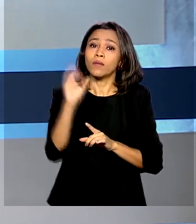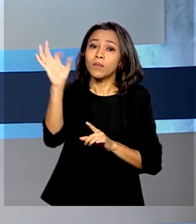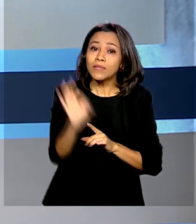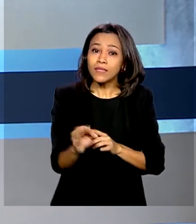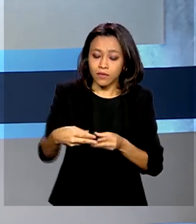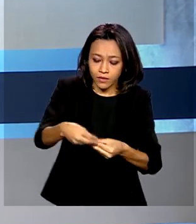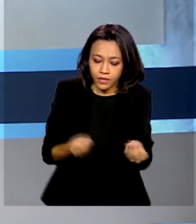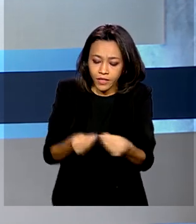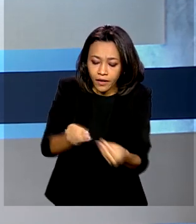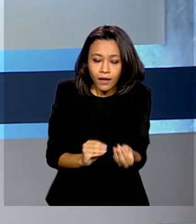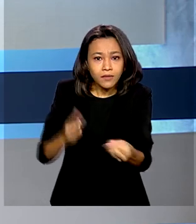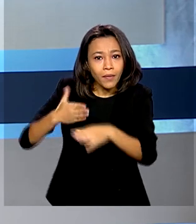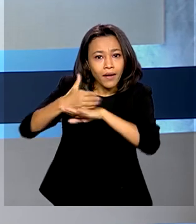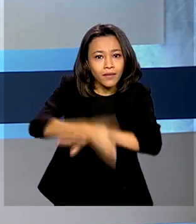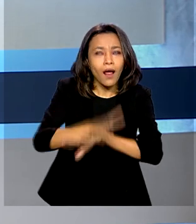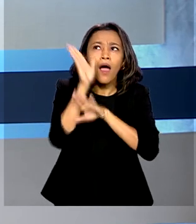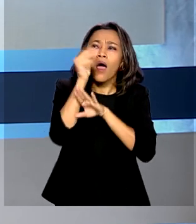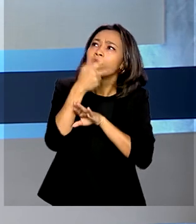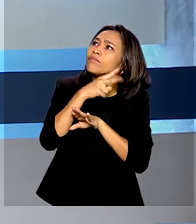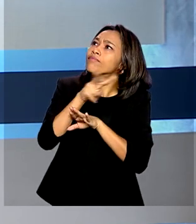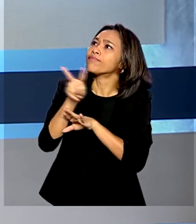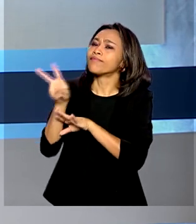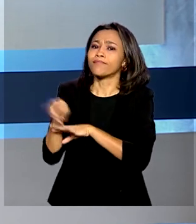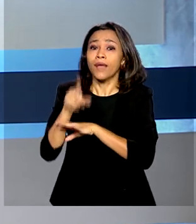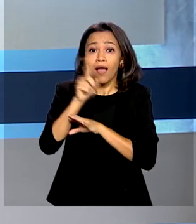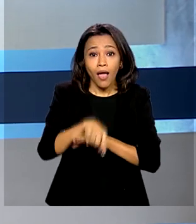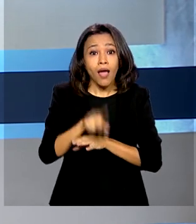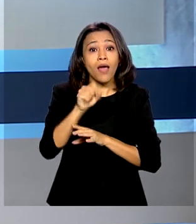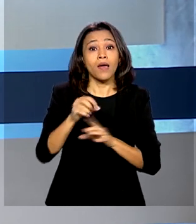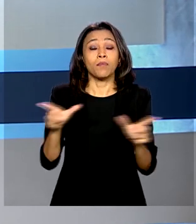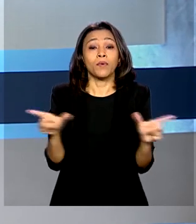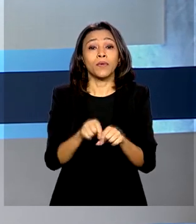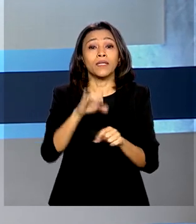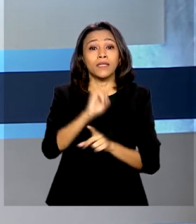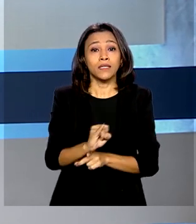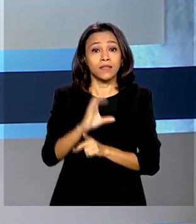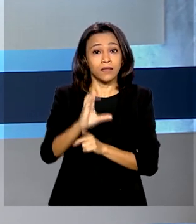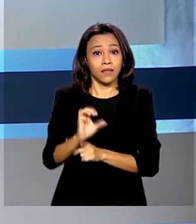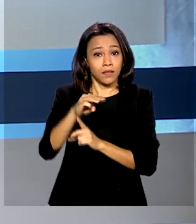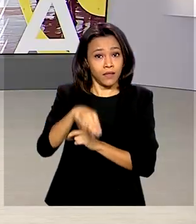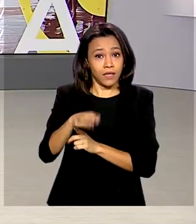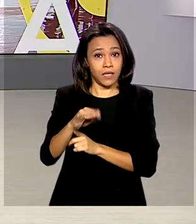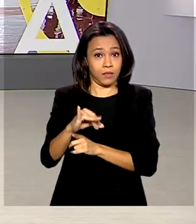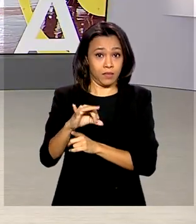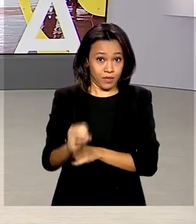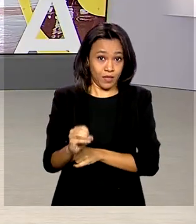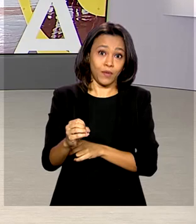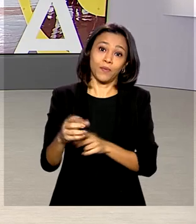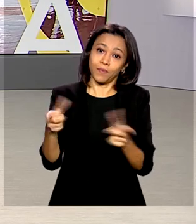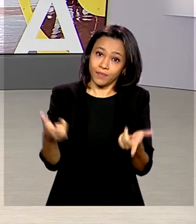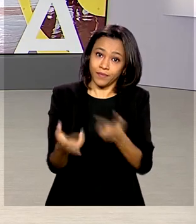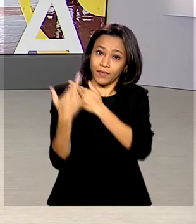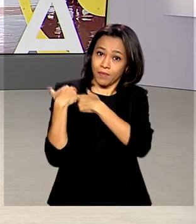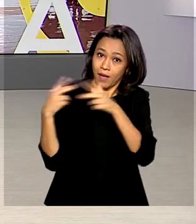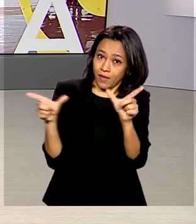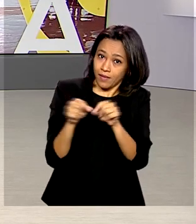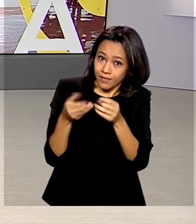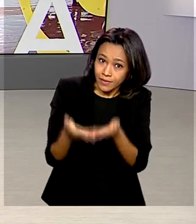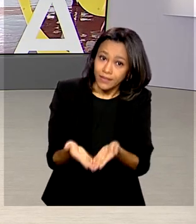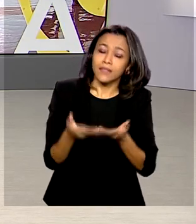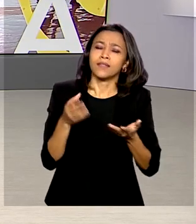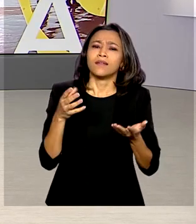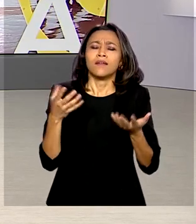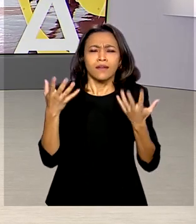ingresso. Desconto autorizado pelo Instituto Chico Mendes de Conservação da Biodiversidade. E o repórter Maurício de Almeida,